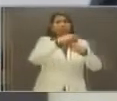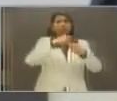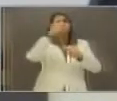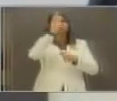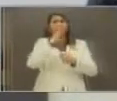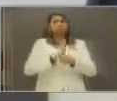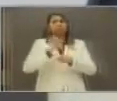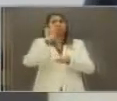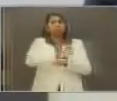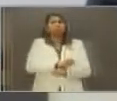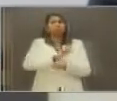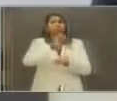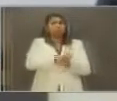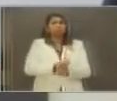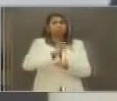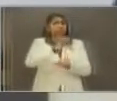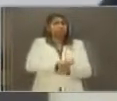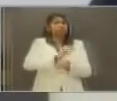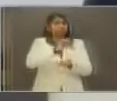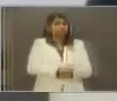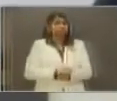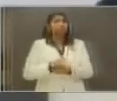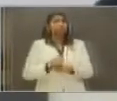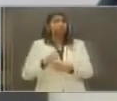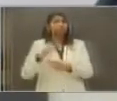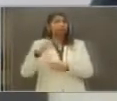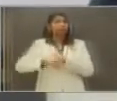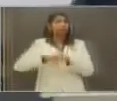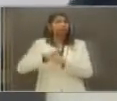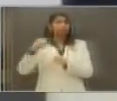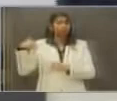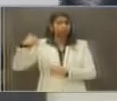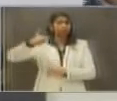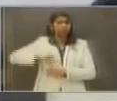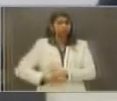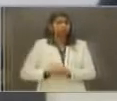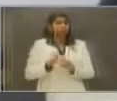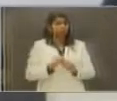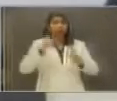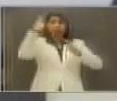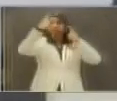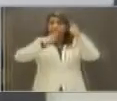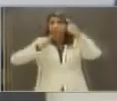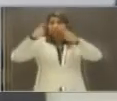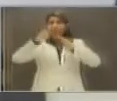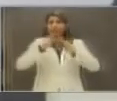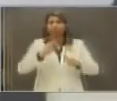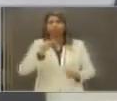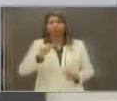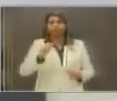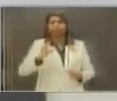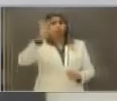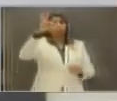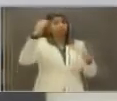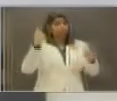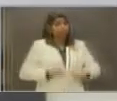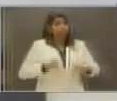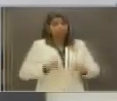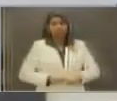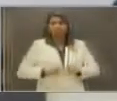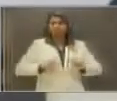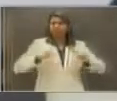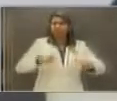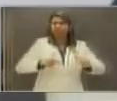diminuindo. A média nacional dos últimos anos tem diminuído muito e isso preocupa muito o futuro. Nós precisamos avançar com